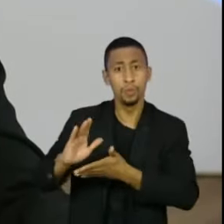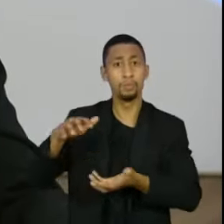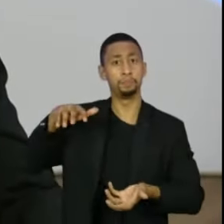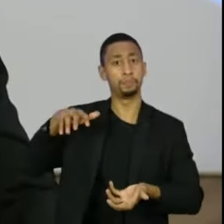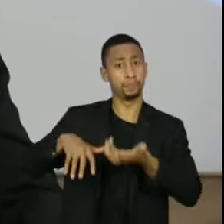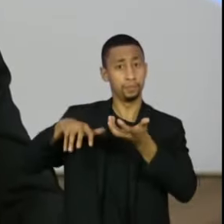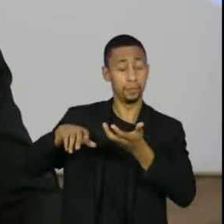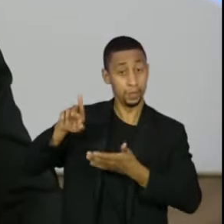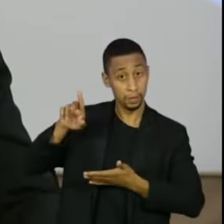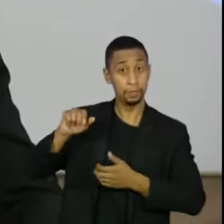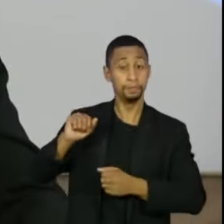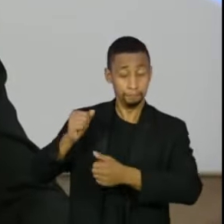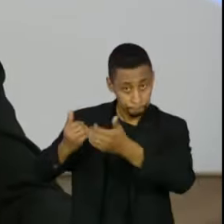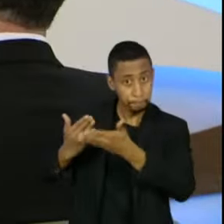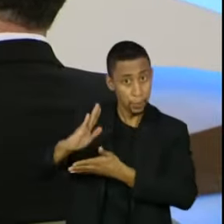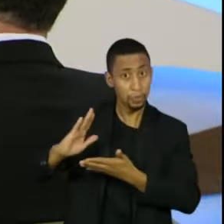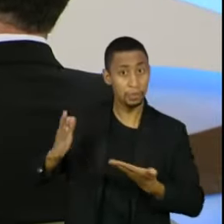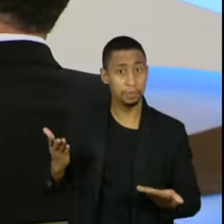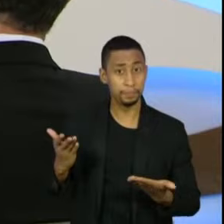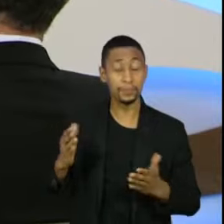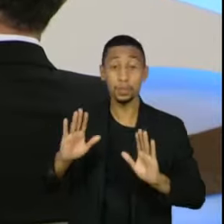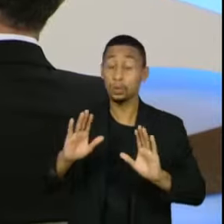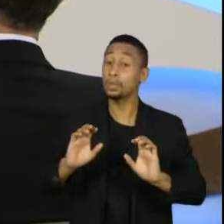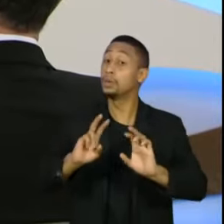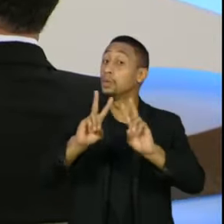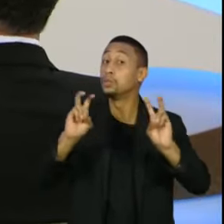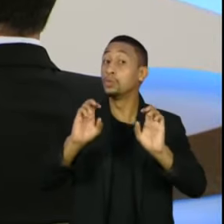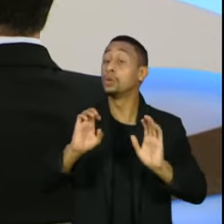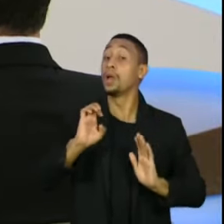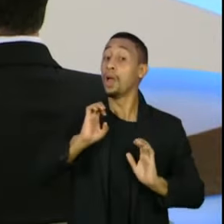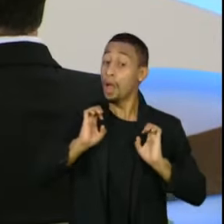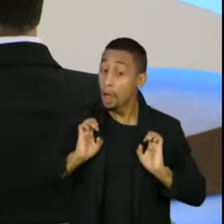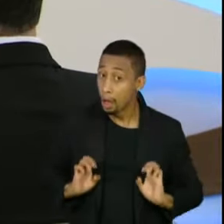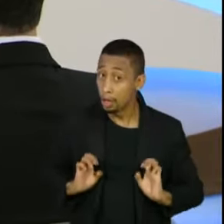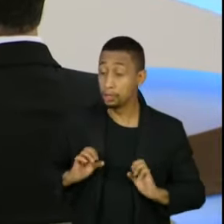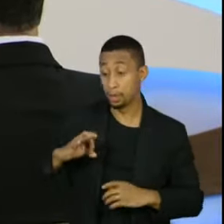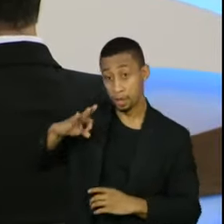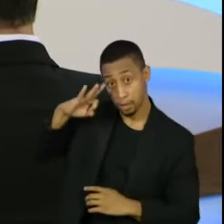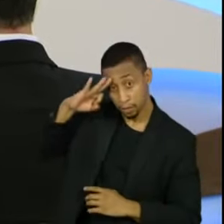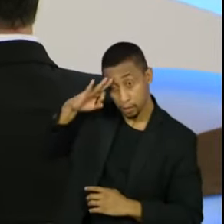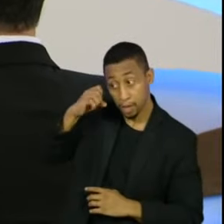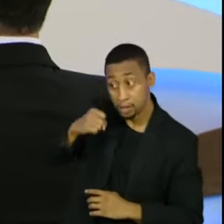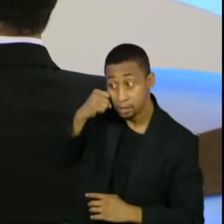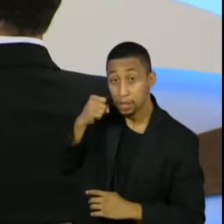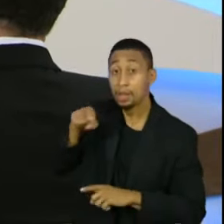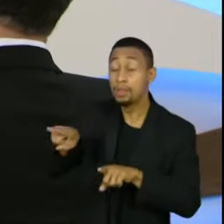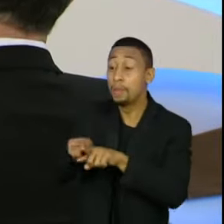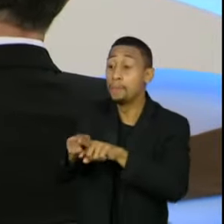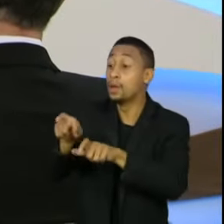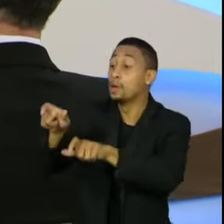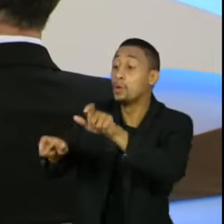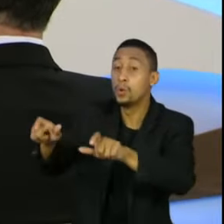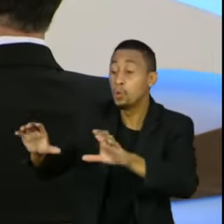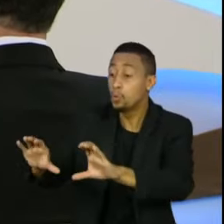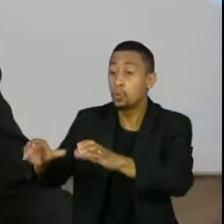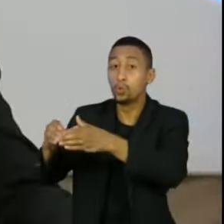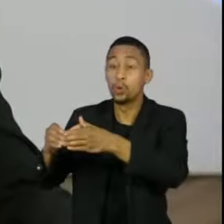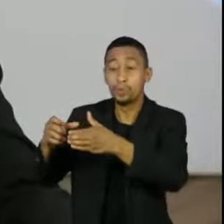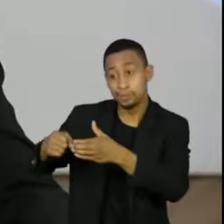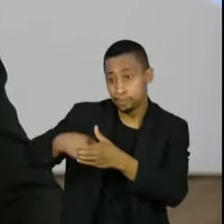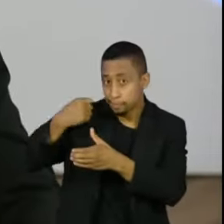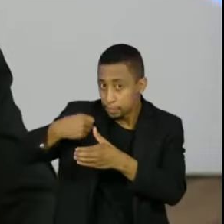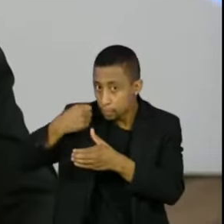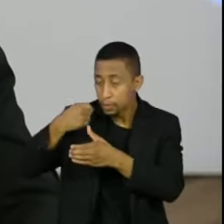Federal. Quanto às questões éticas do senador Flávio Bolsonaro e de todos os senadores que tenham contra si representações do Conselho de